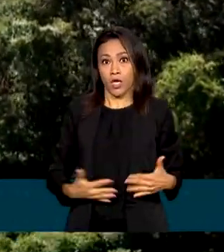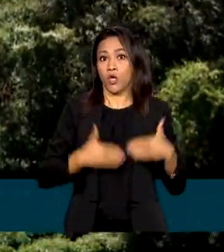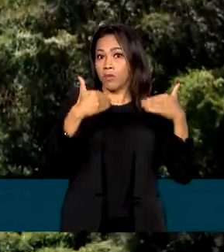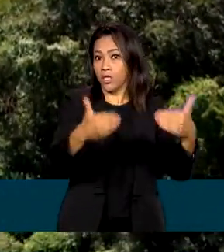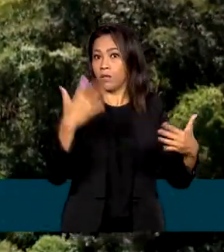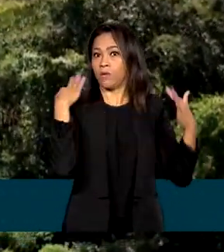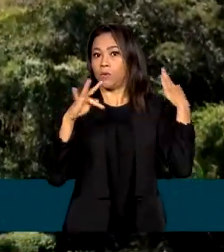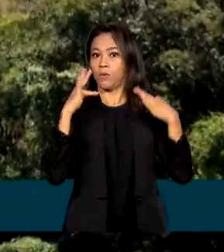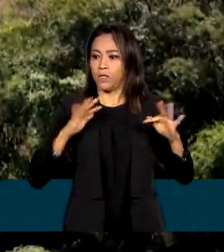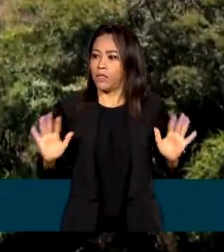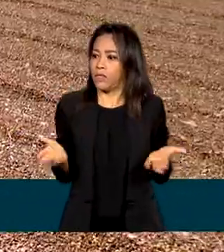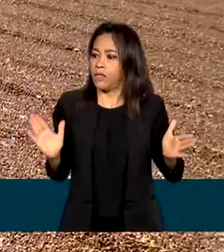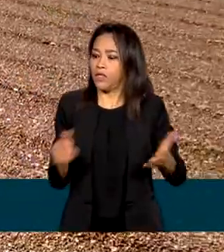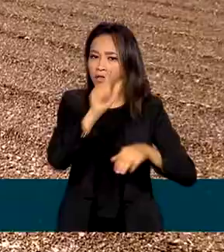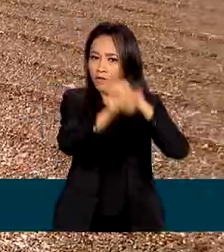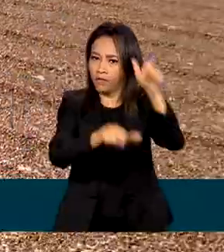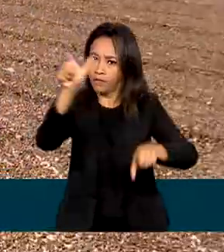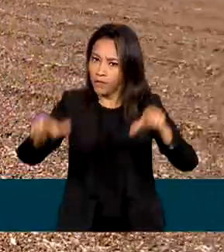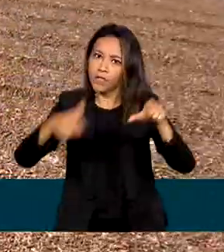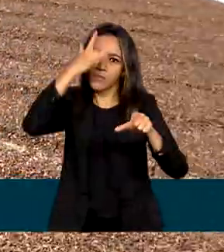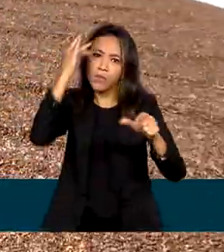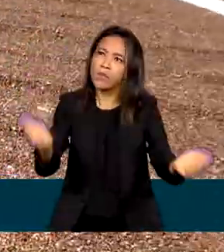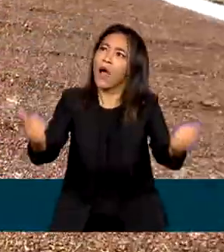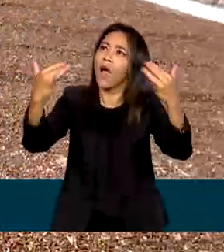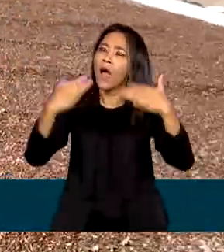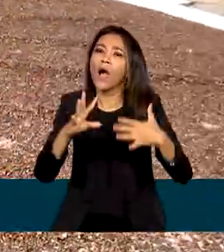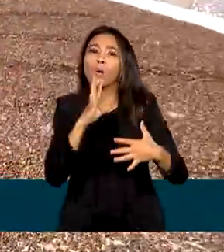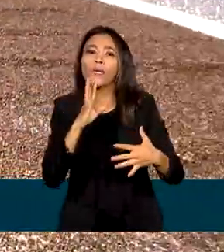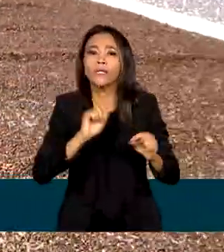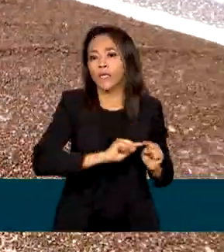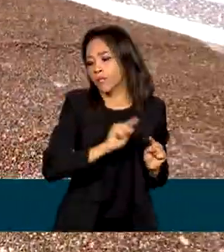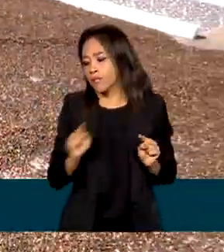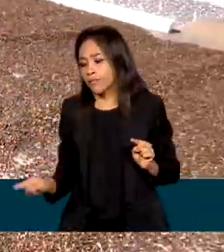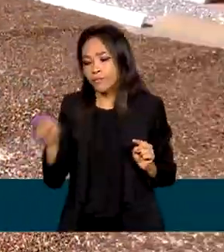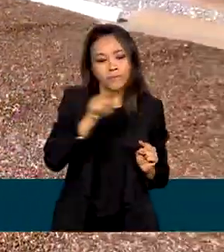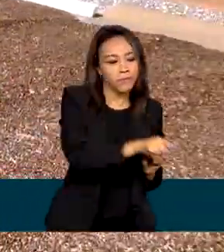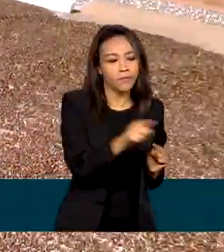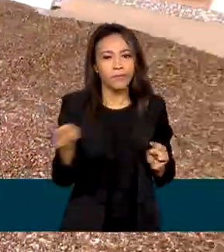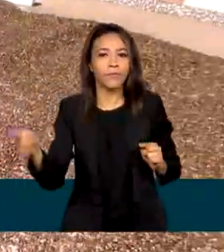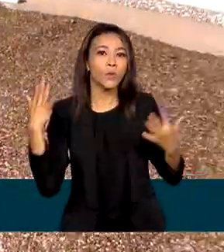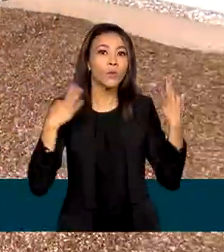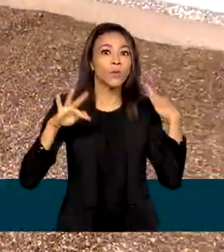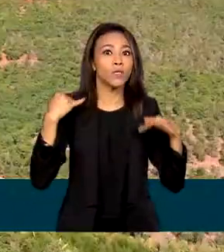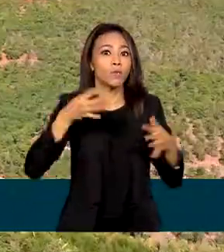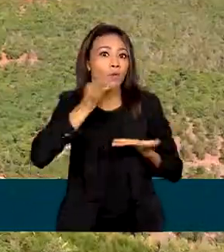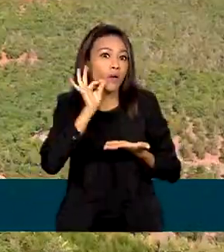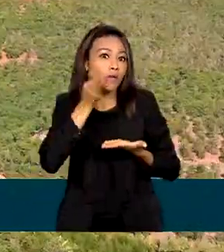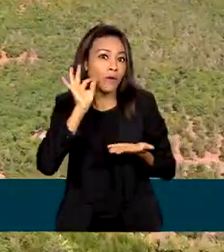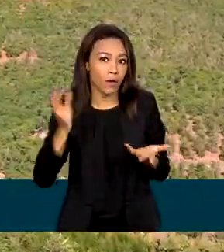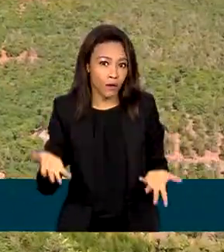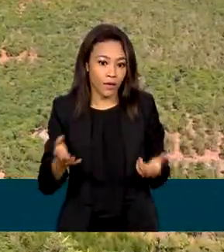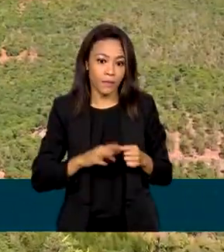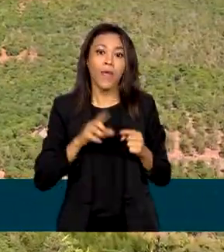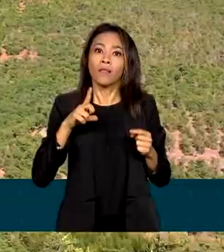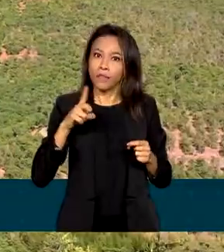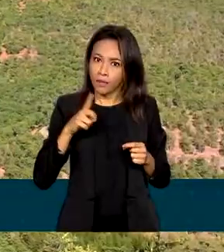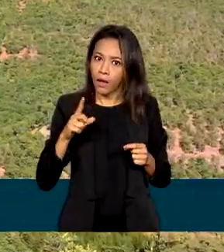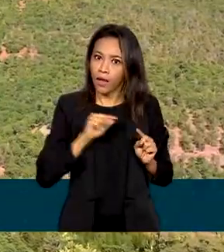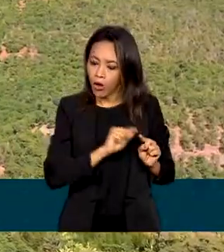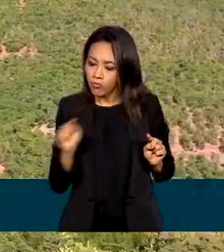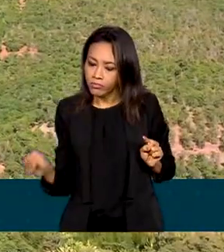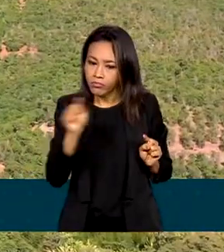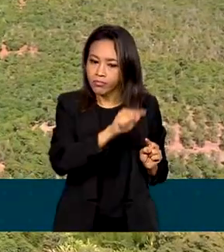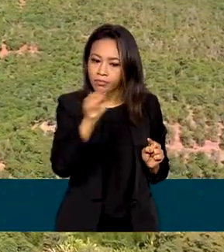incentivando turistas a conhecerem as rotas de café especial espalhadas. Há roteiros, por